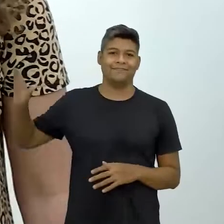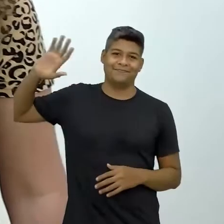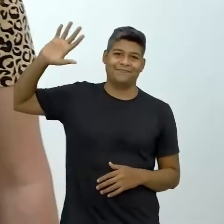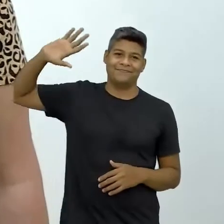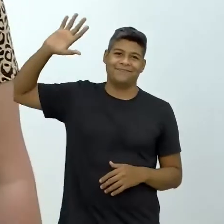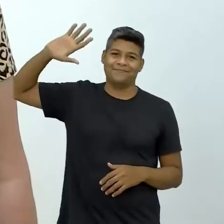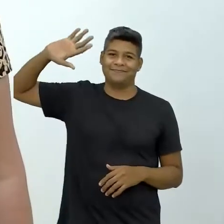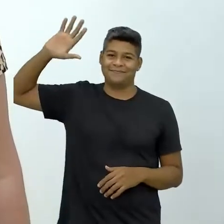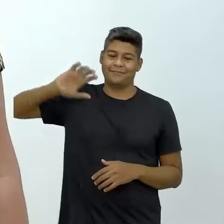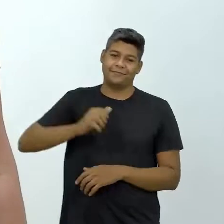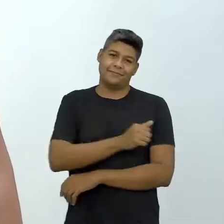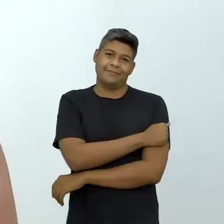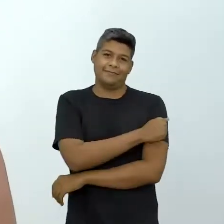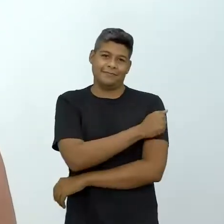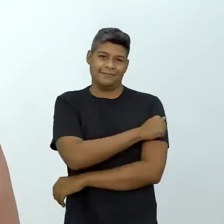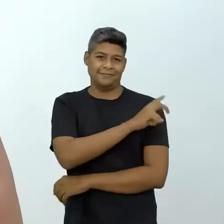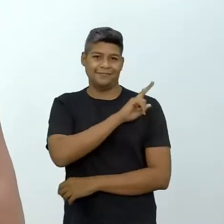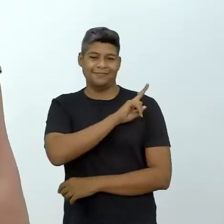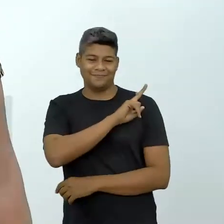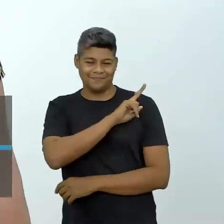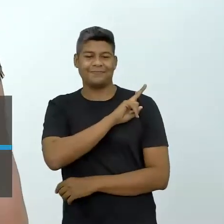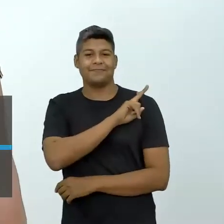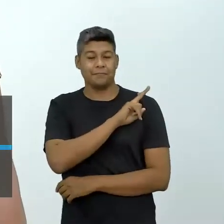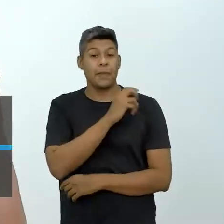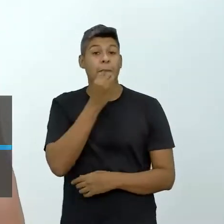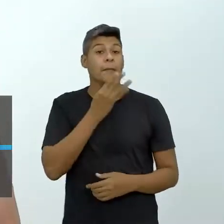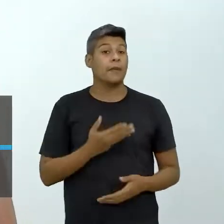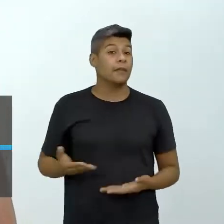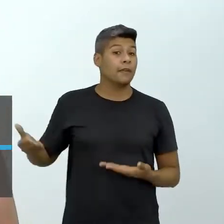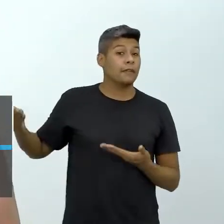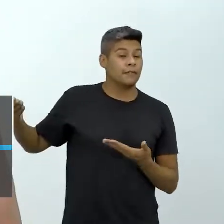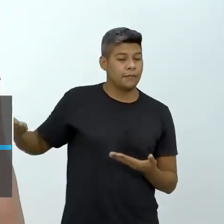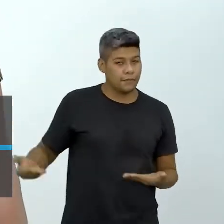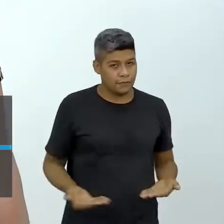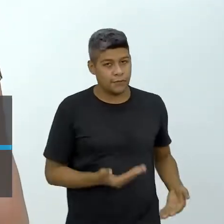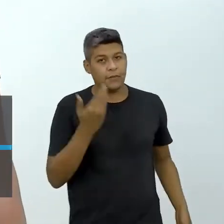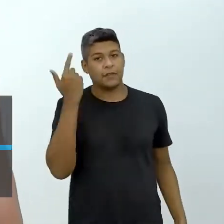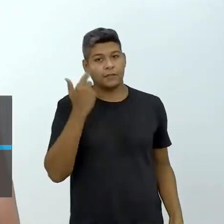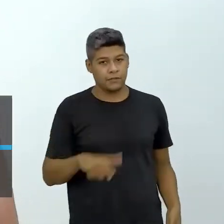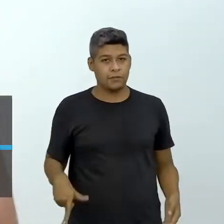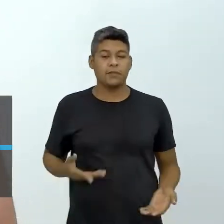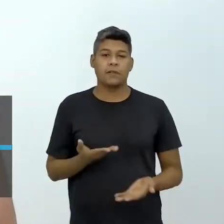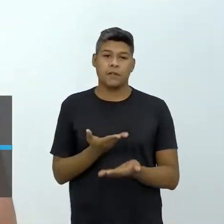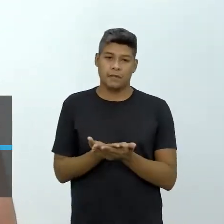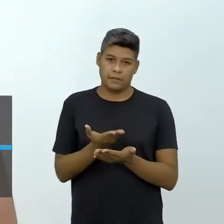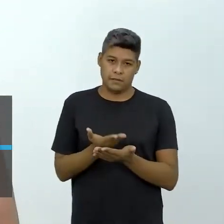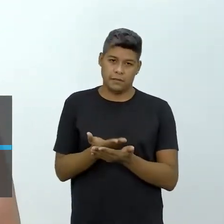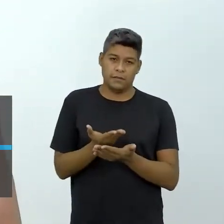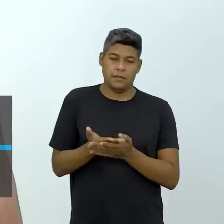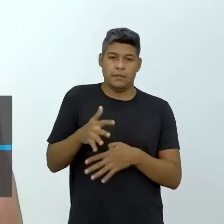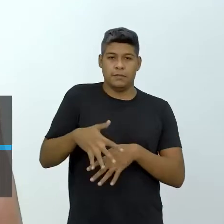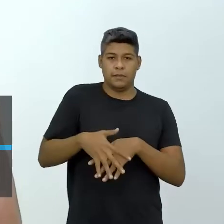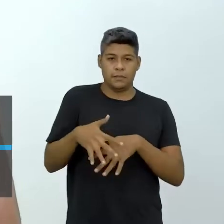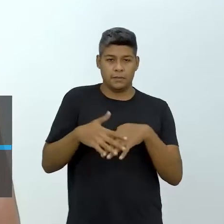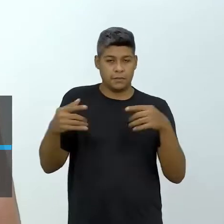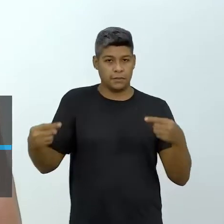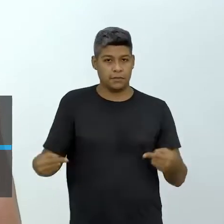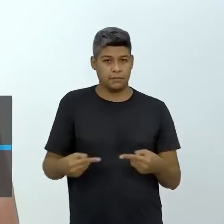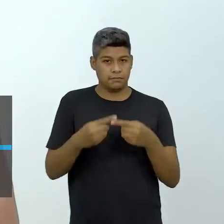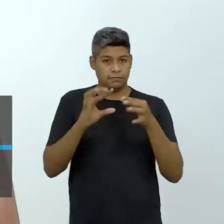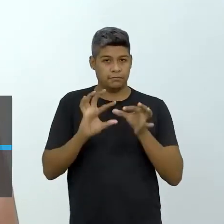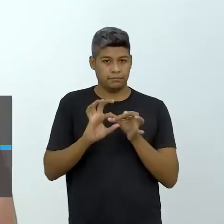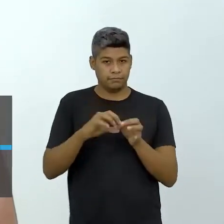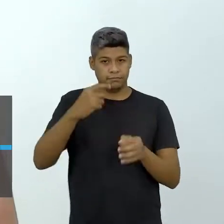Olá, estudantes da segunda série, sejam bem-vindos a mais uma aula do aprofundamento matemática conectada.